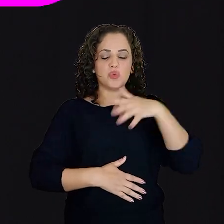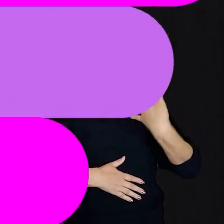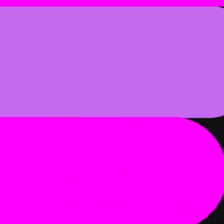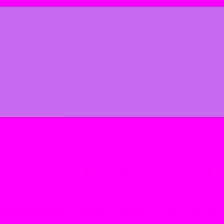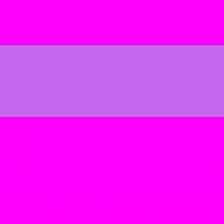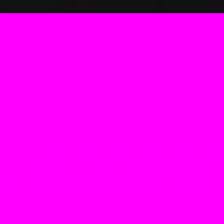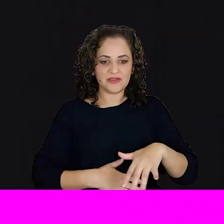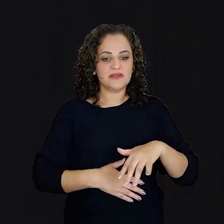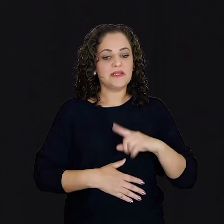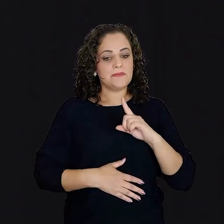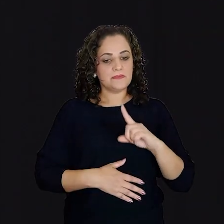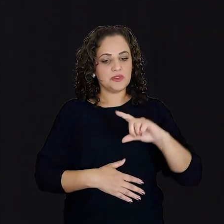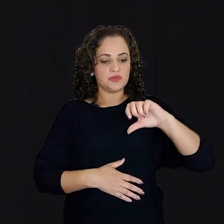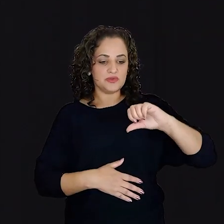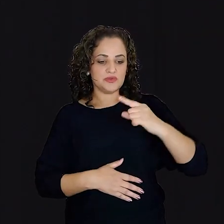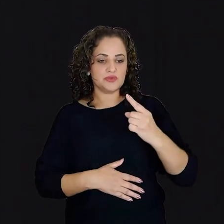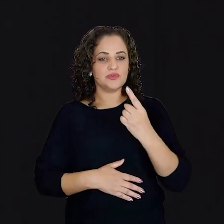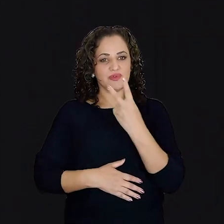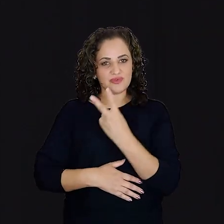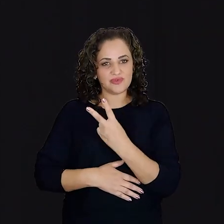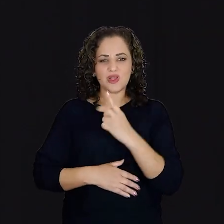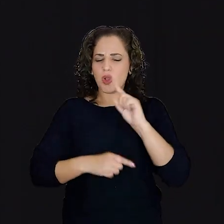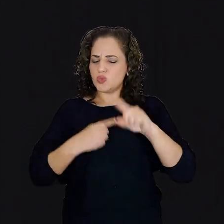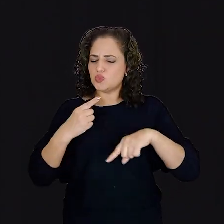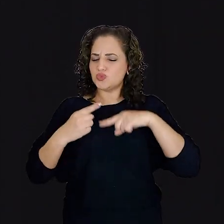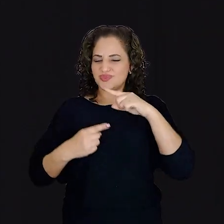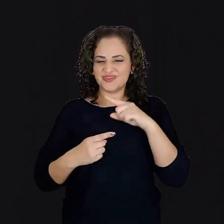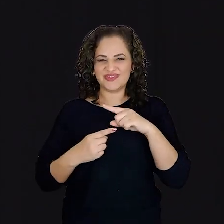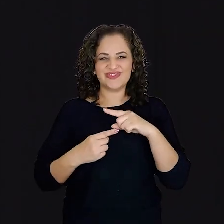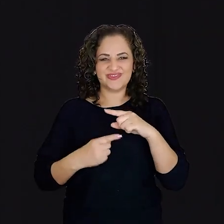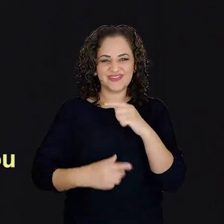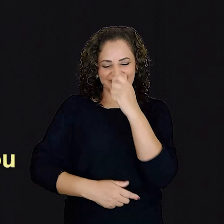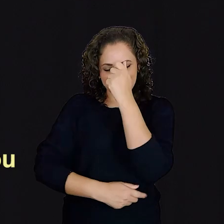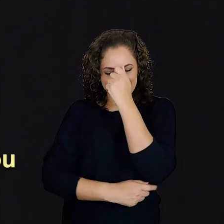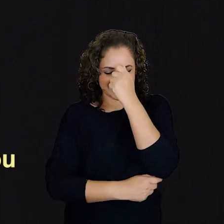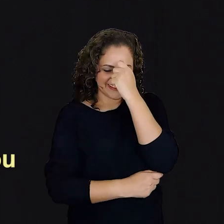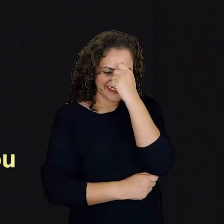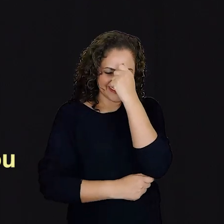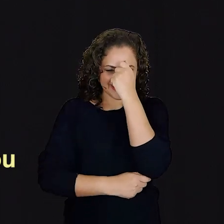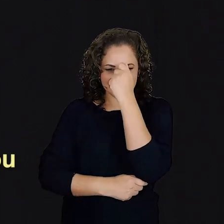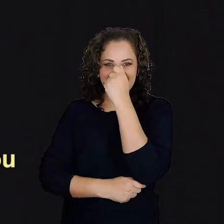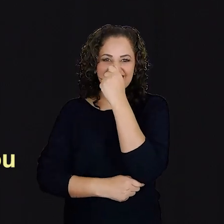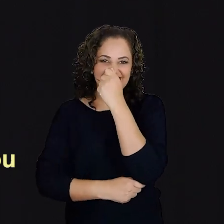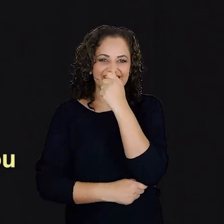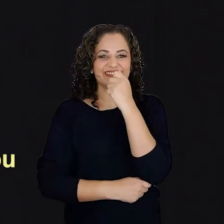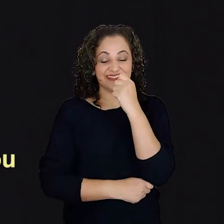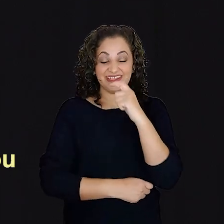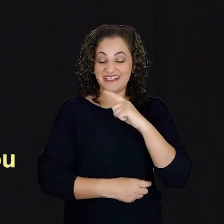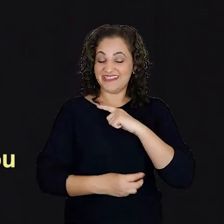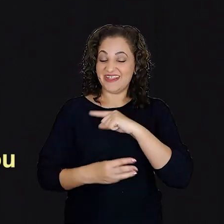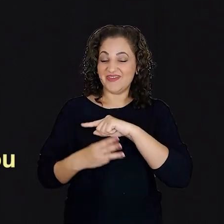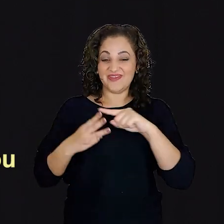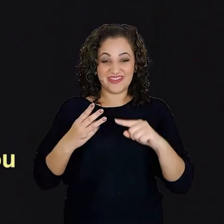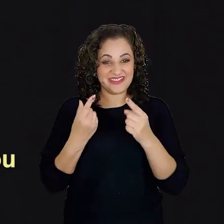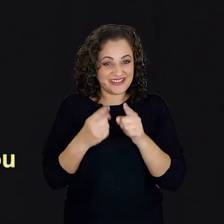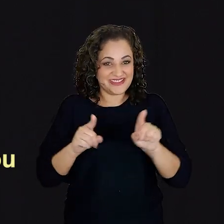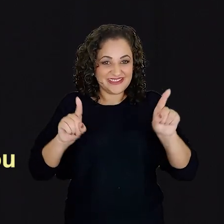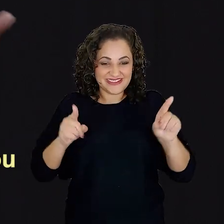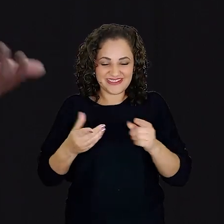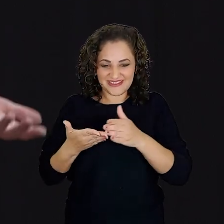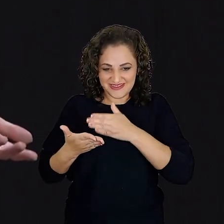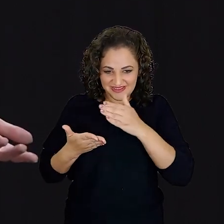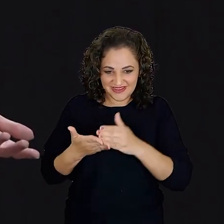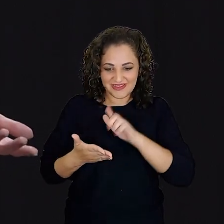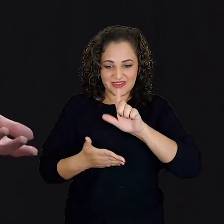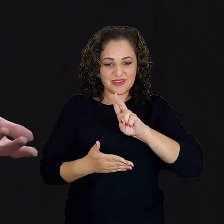Europa. Em 1912, teve seu grande sucesso, Forró Bodó, opereta em três atos, que musicou,